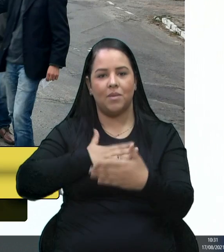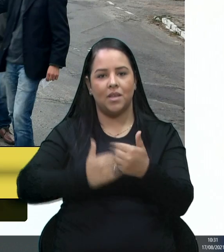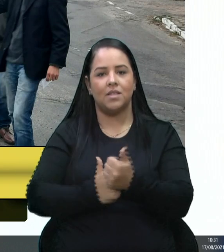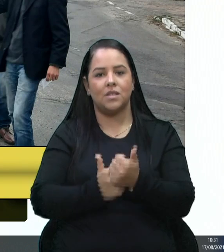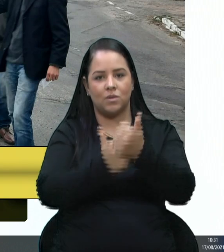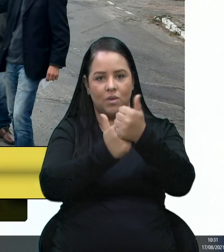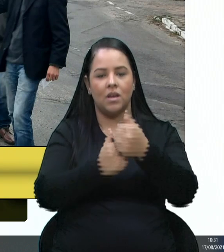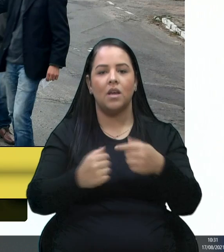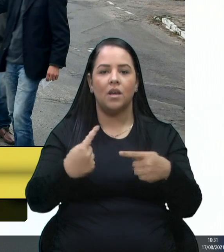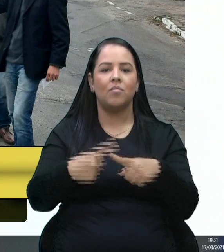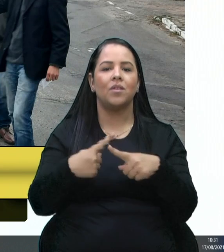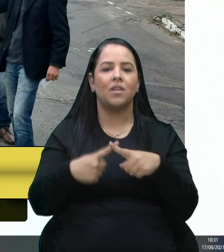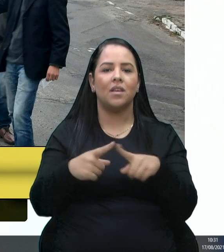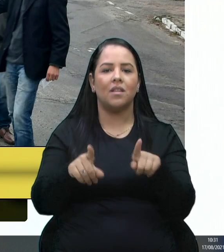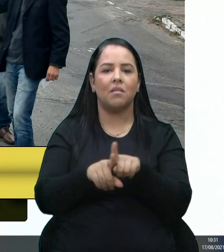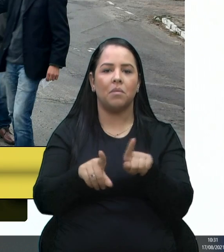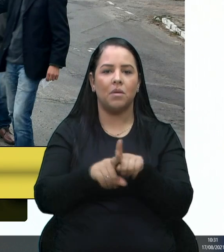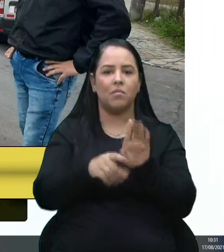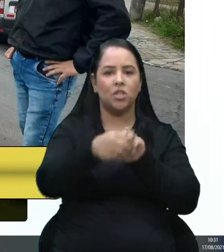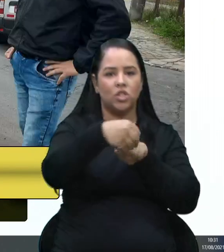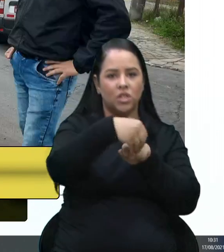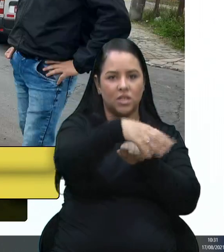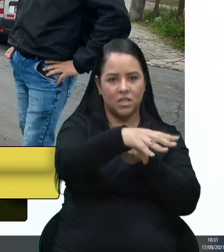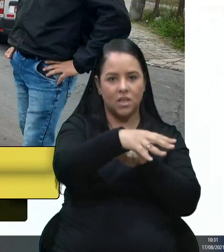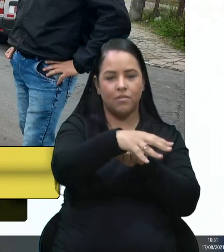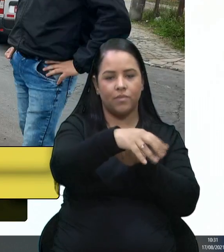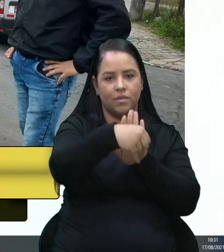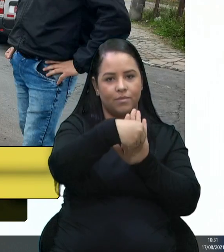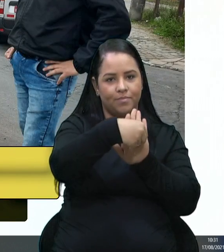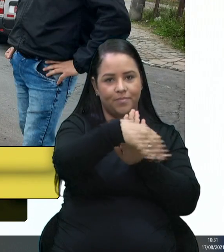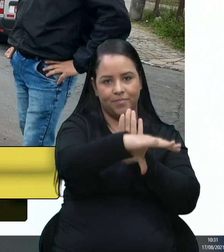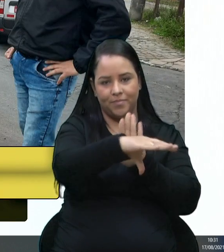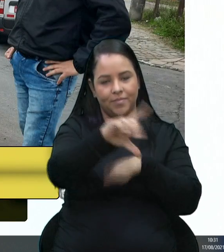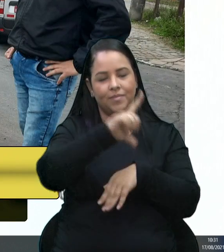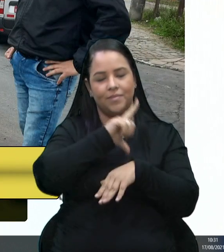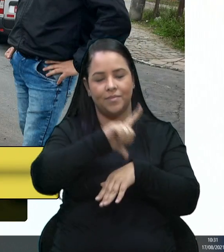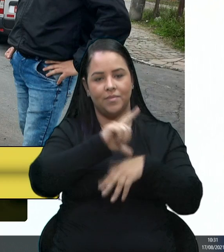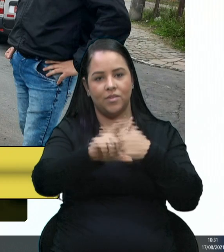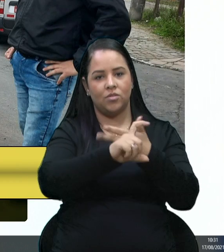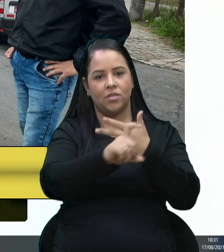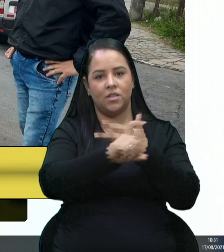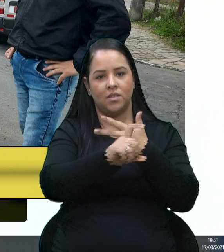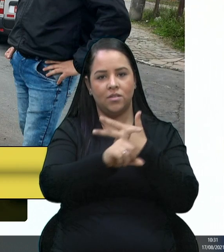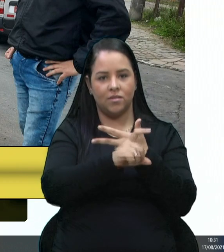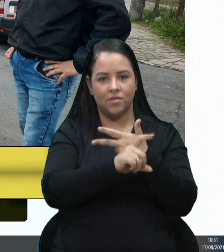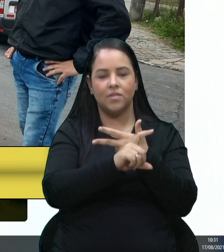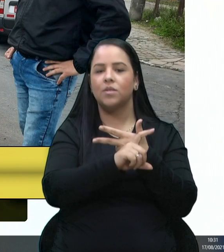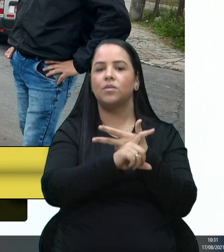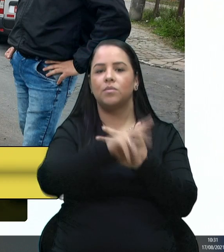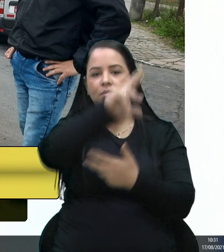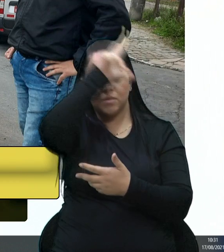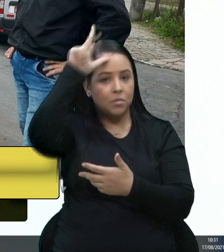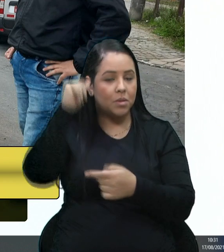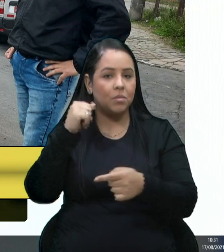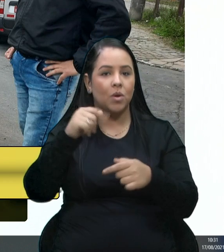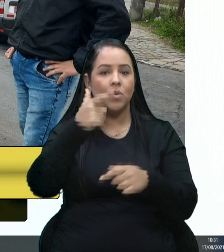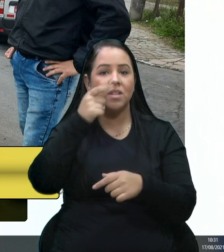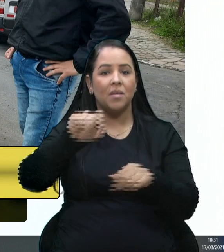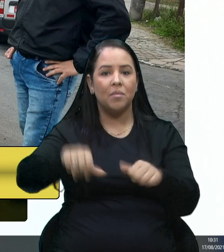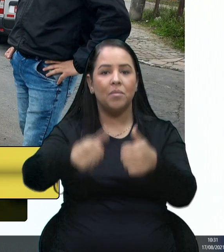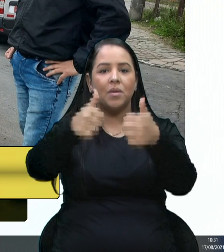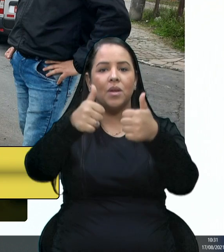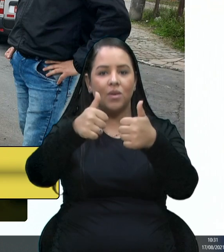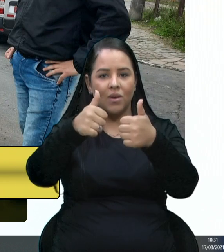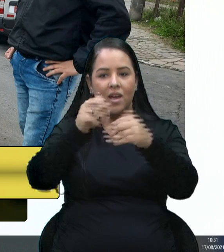Executivo Municipal, que elabore um projeto para viabilizar melhor esse acesso ao bairro Serrano, Jardim